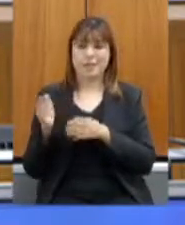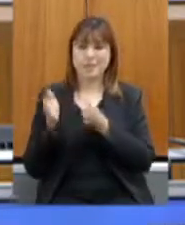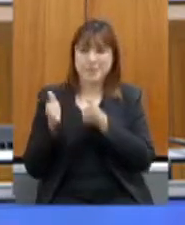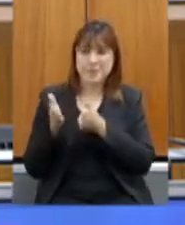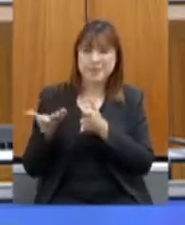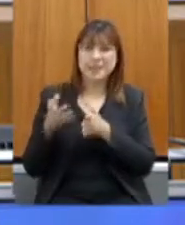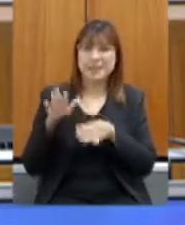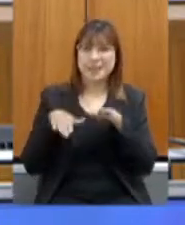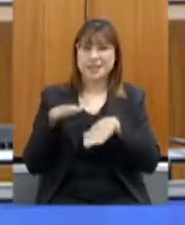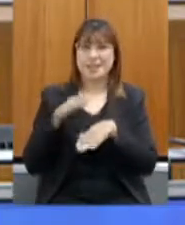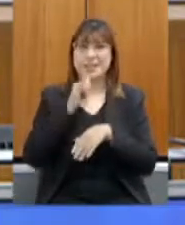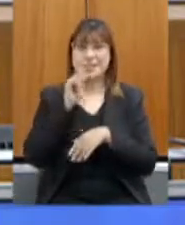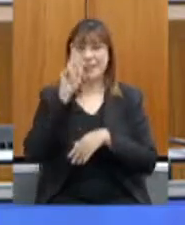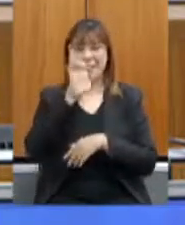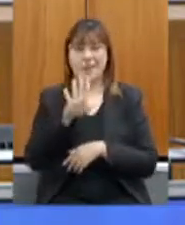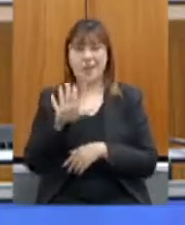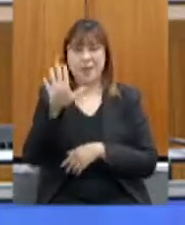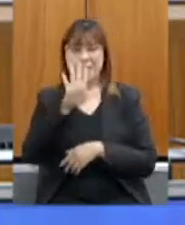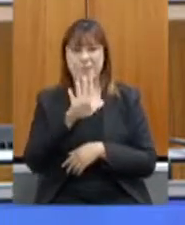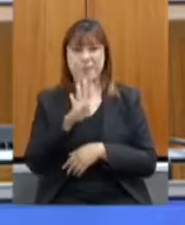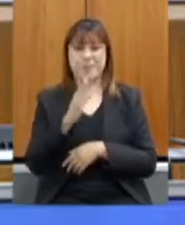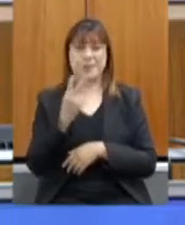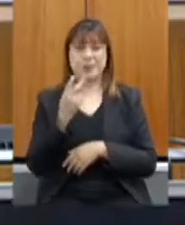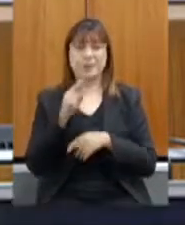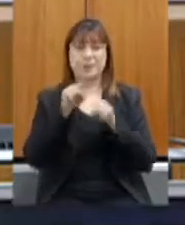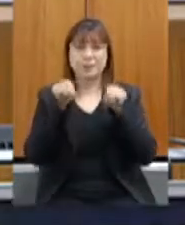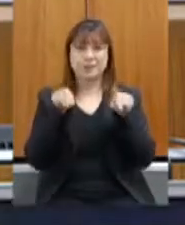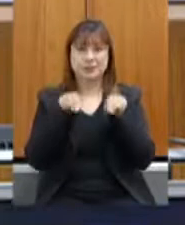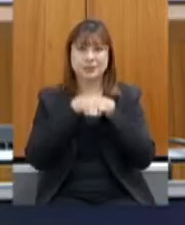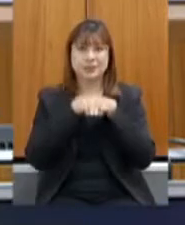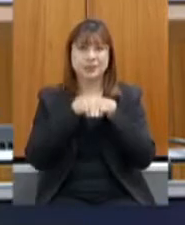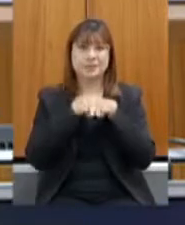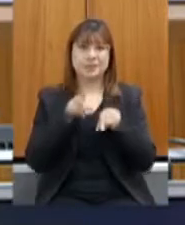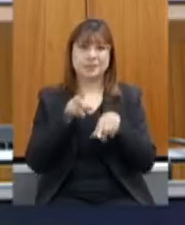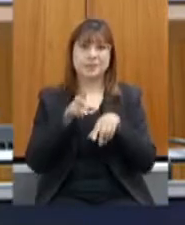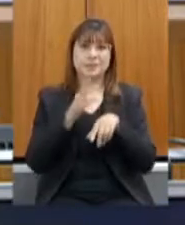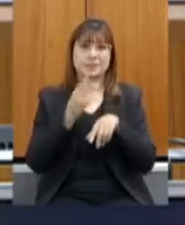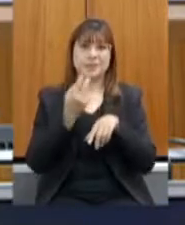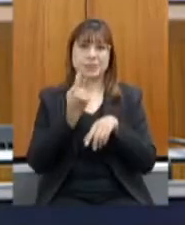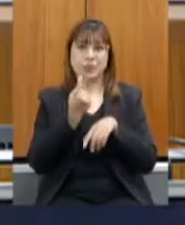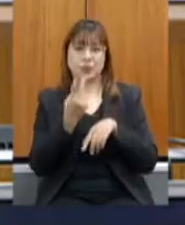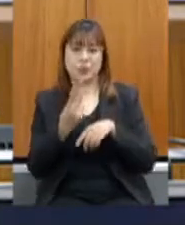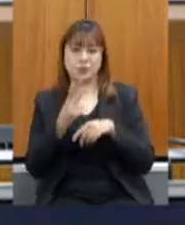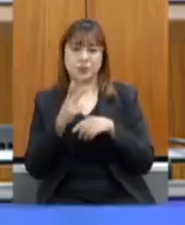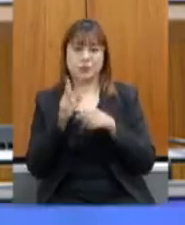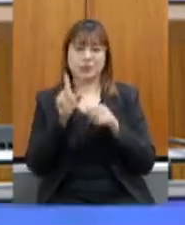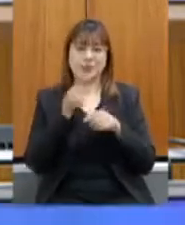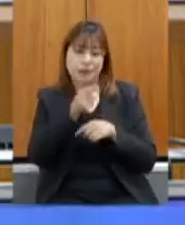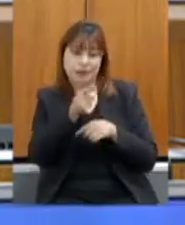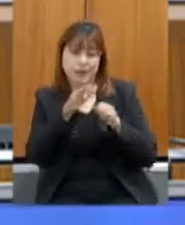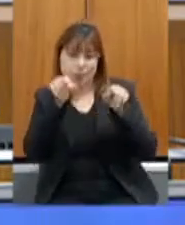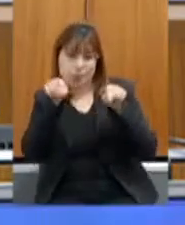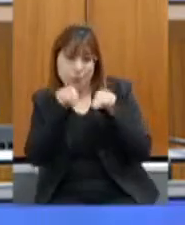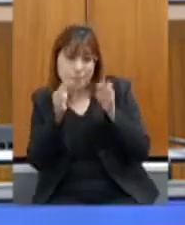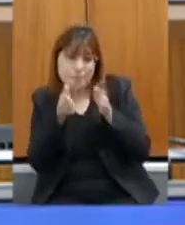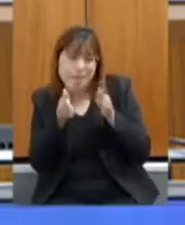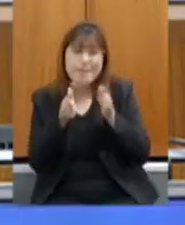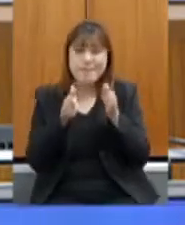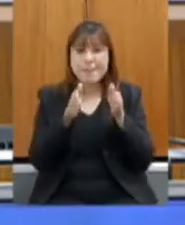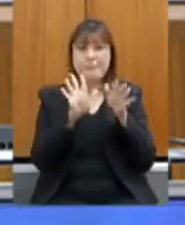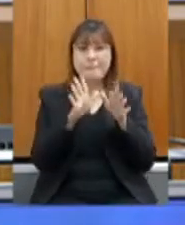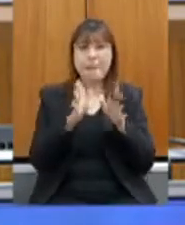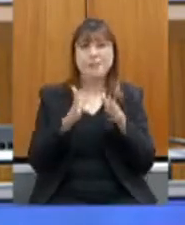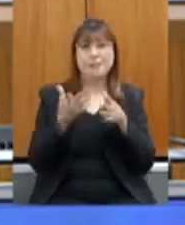dois hectares vivendo muito bem com produção de vinhos também, pode ser a nossa realidade porque estamos